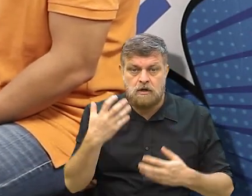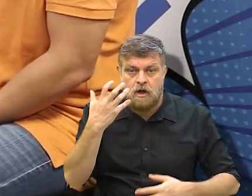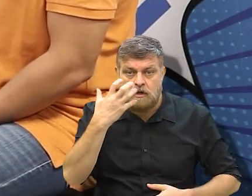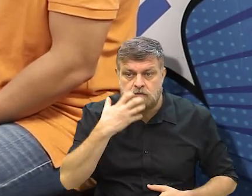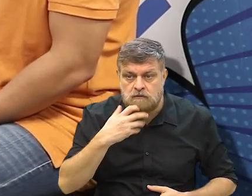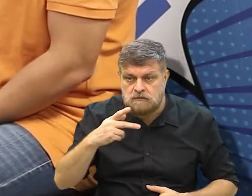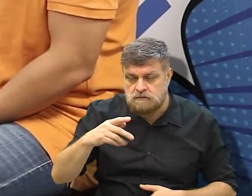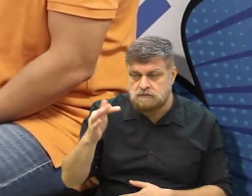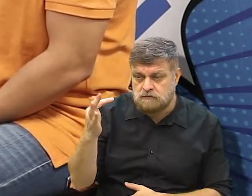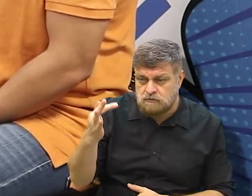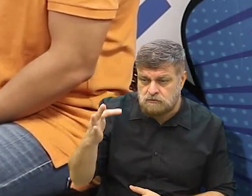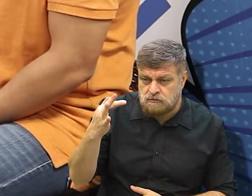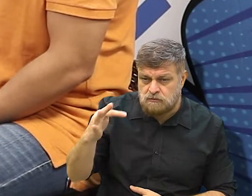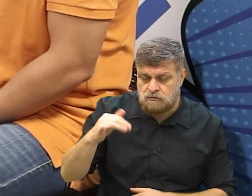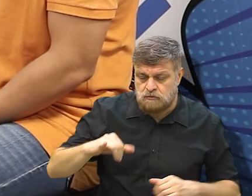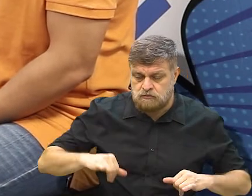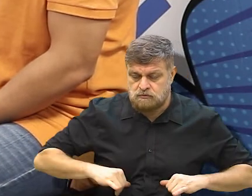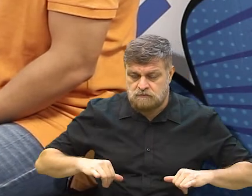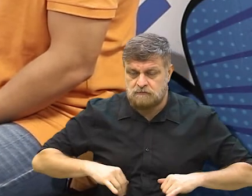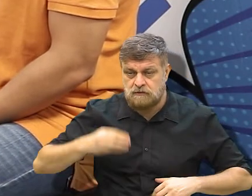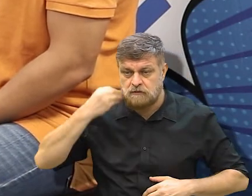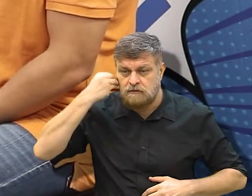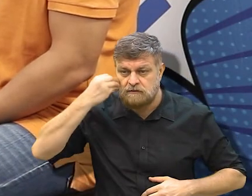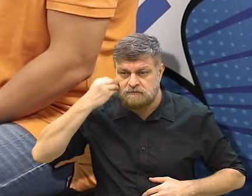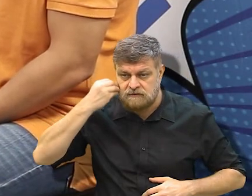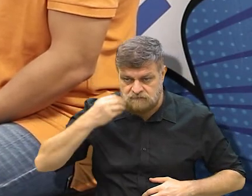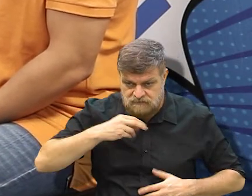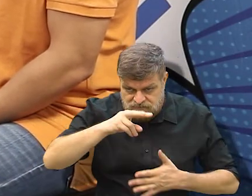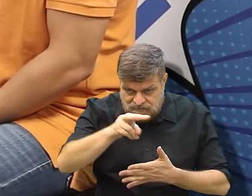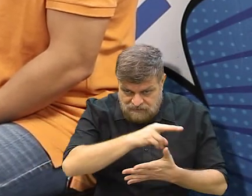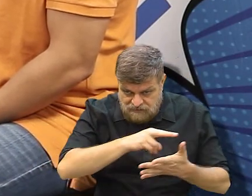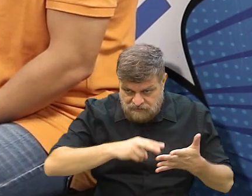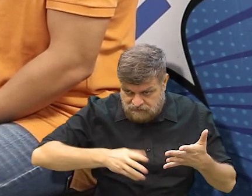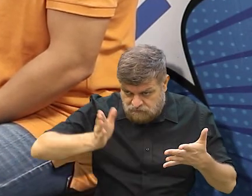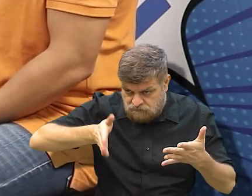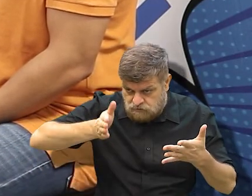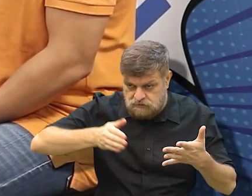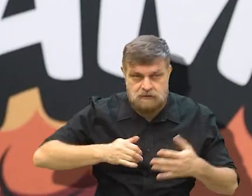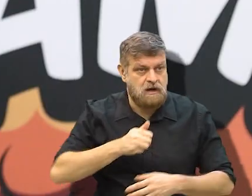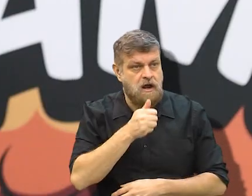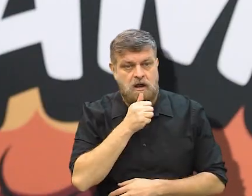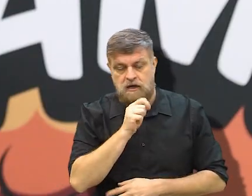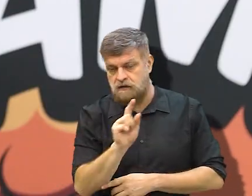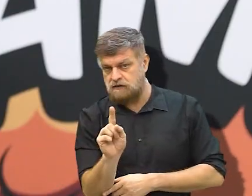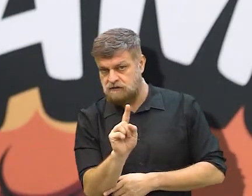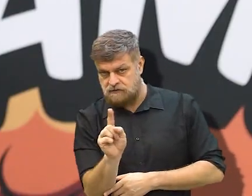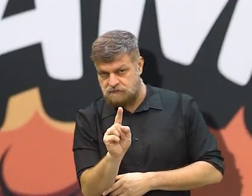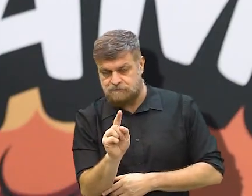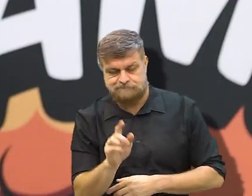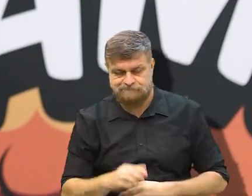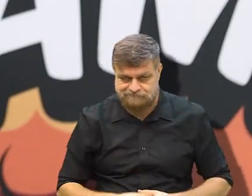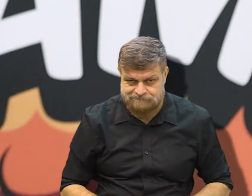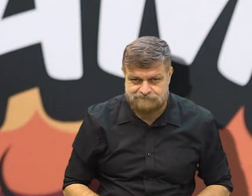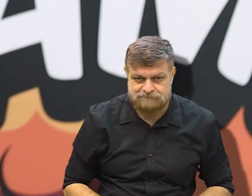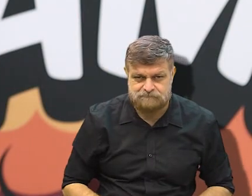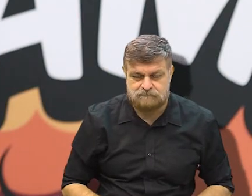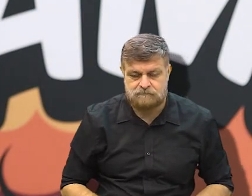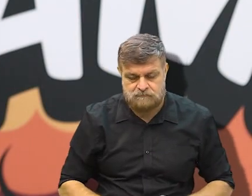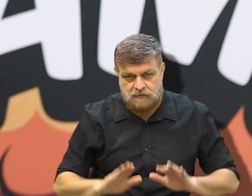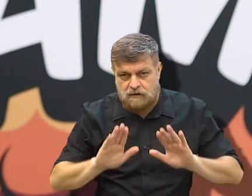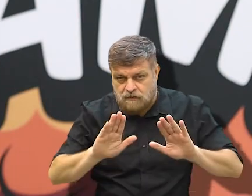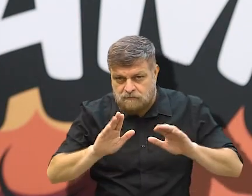toda essa sua dor, toda essa sua vivência no romance. Você chegou a ler o romance, Michel? Não, ainda não li o seu romance.